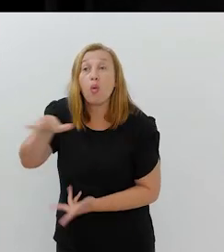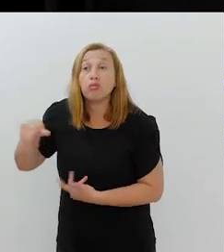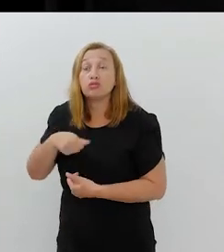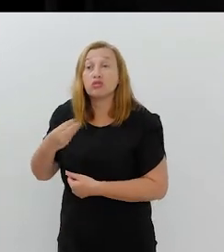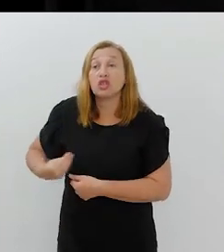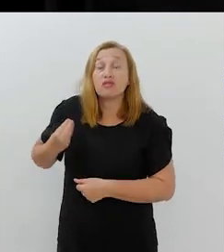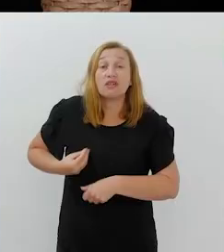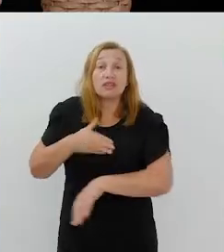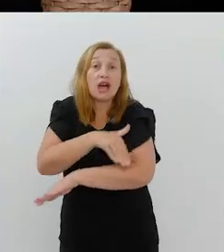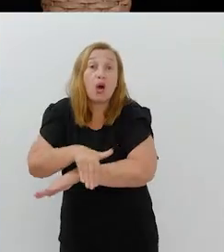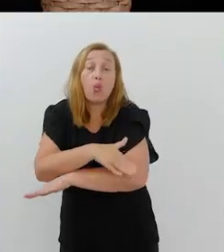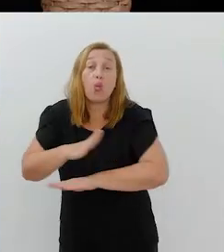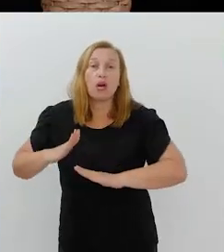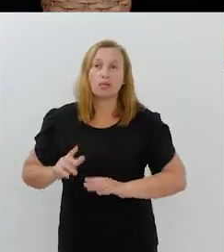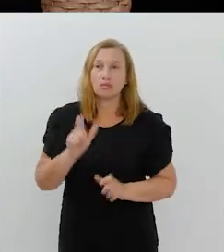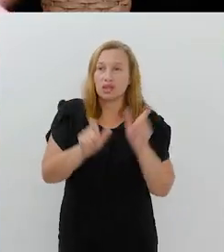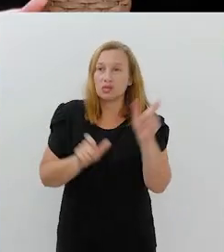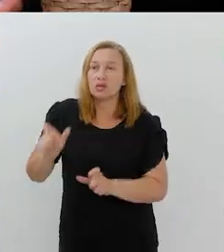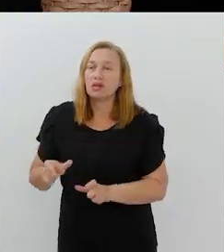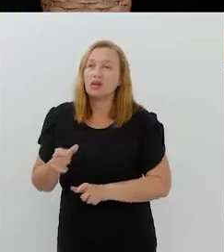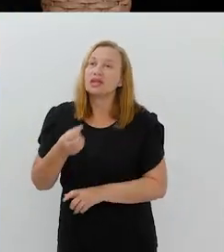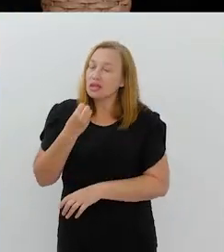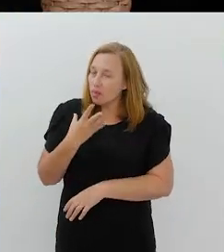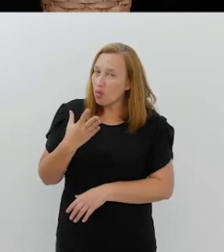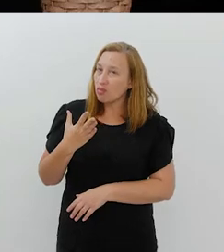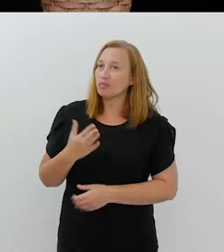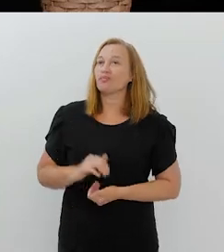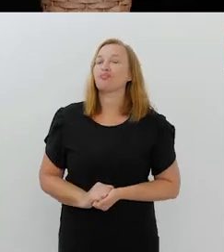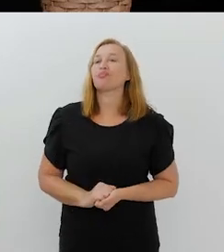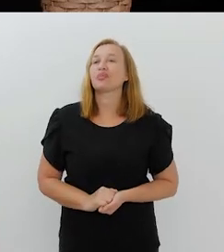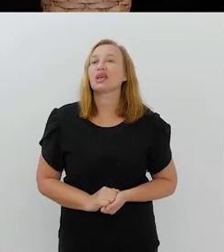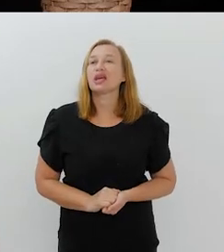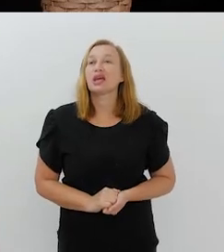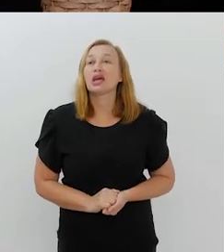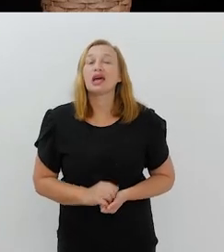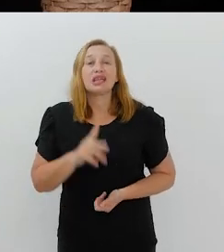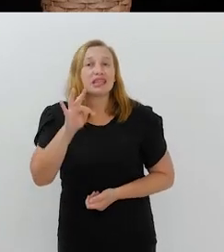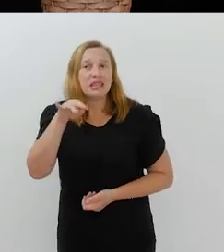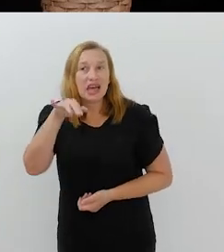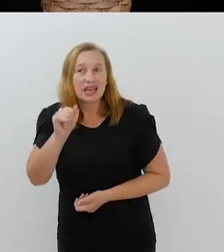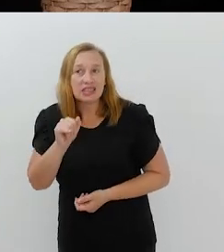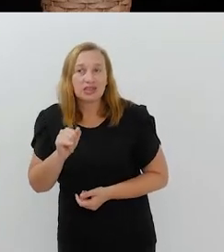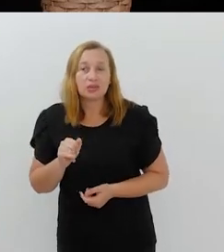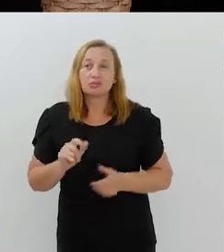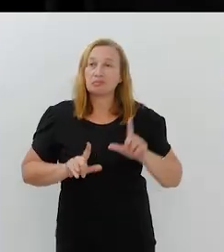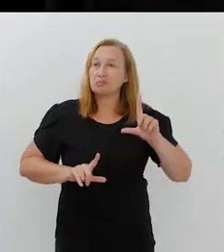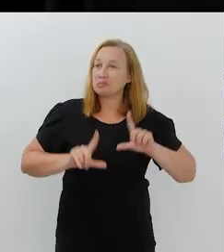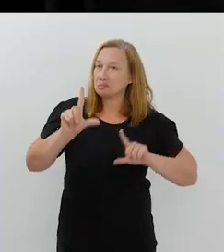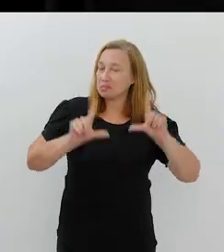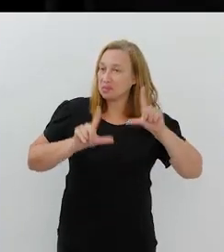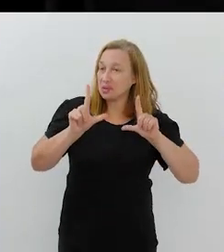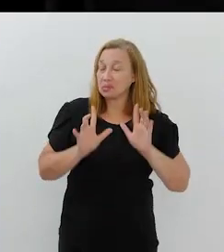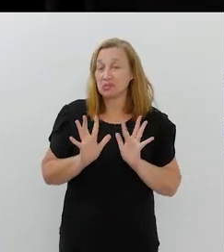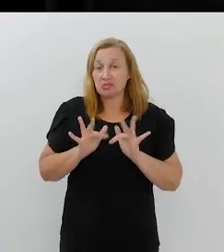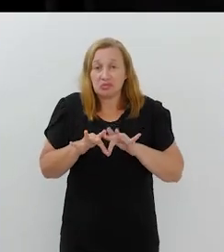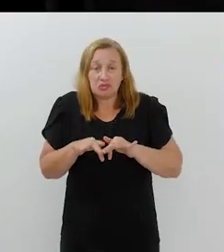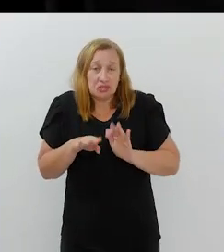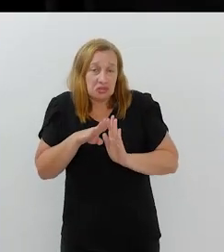não é só para cá, é para o mundo, então vamos levar a nossa sugestão que eu acho que vai dar certo. Tânia,